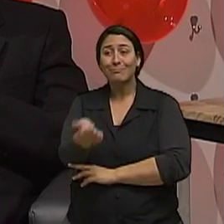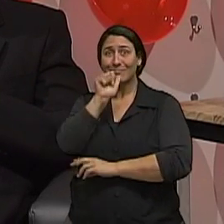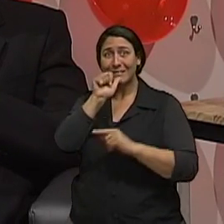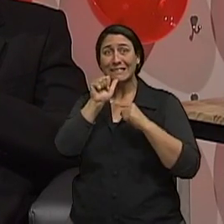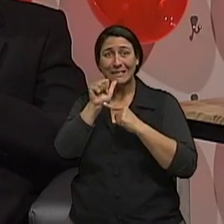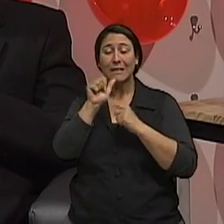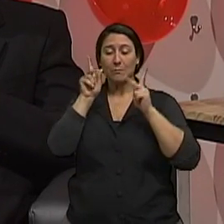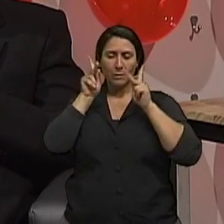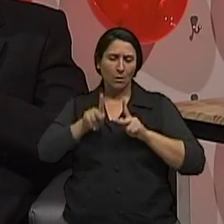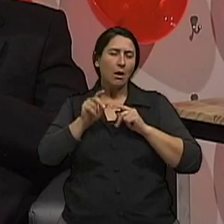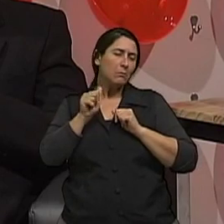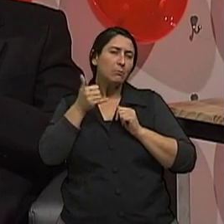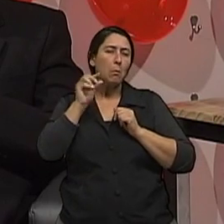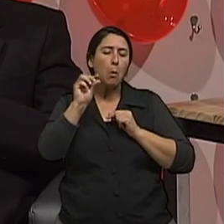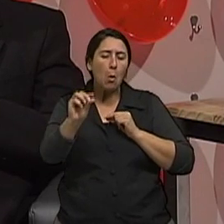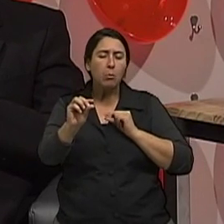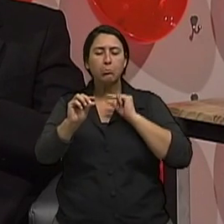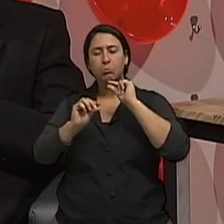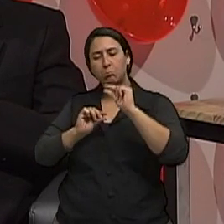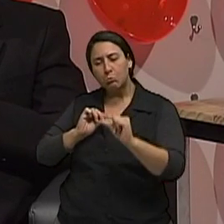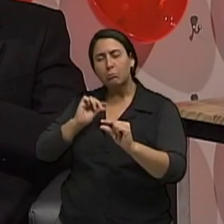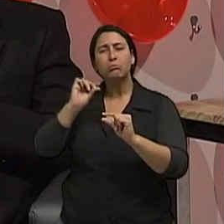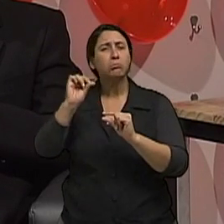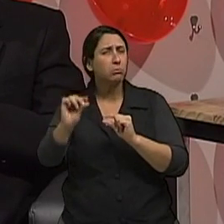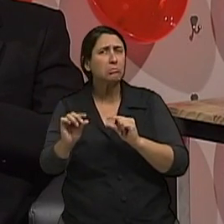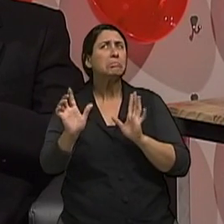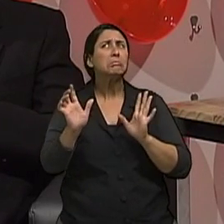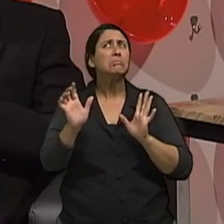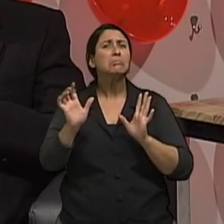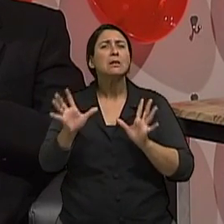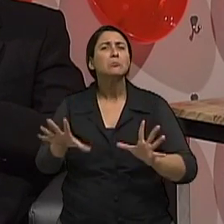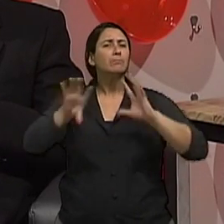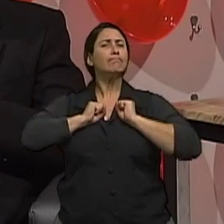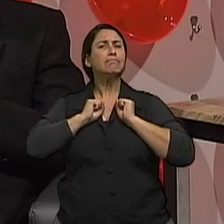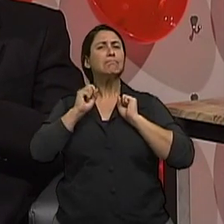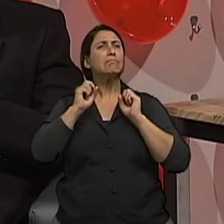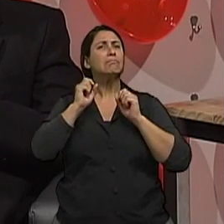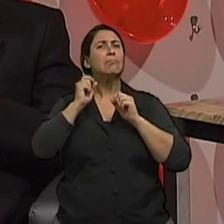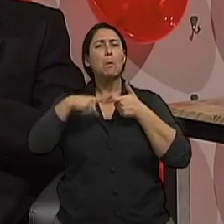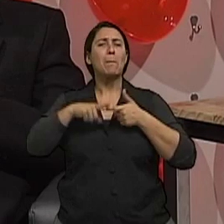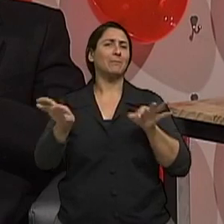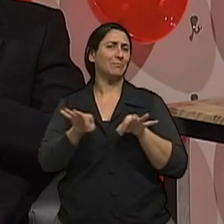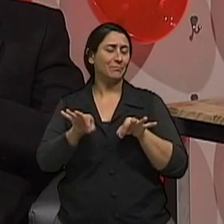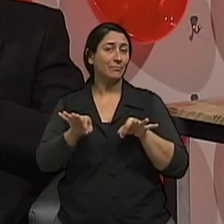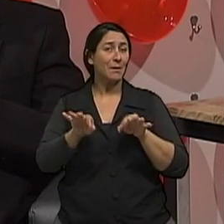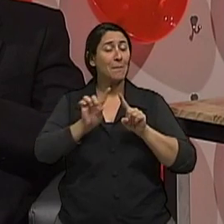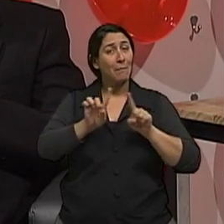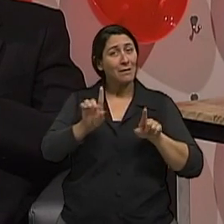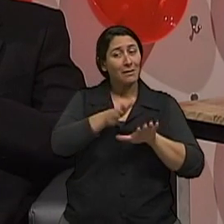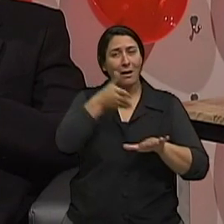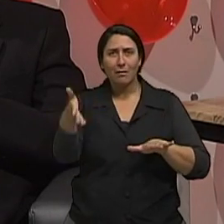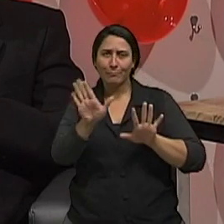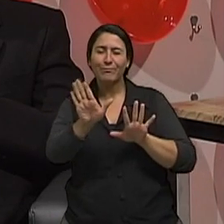consumido em pequenas doses, esse efeito tóxico, ele não é significativo, né? Por outro lado, o